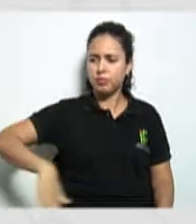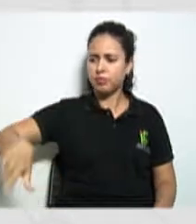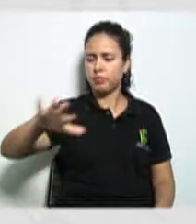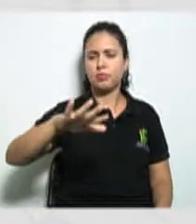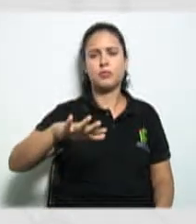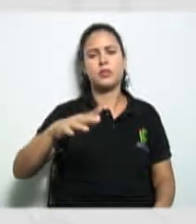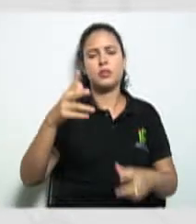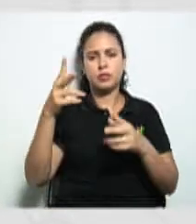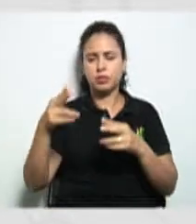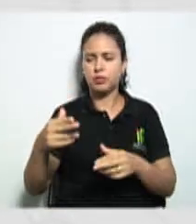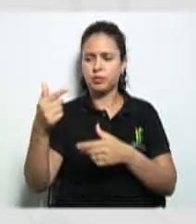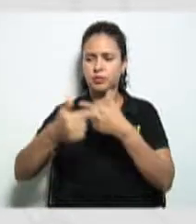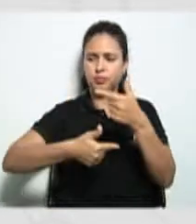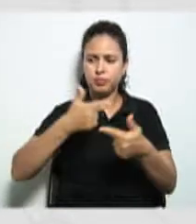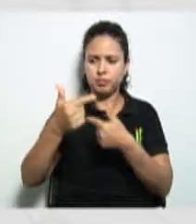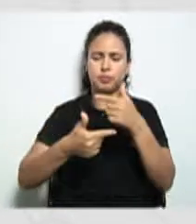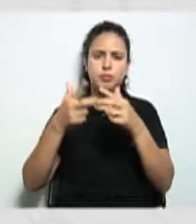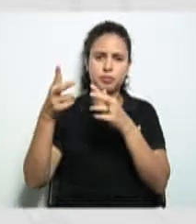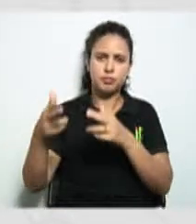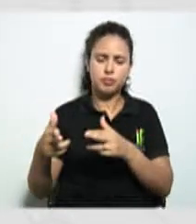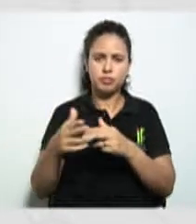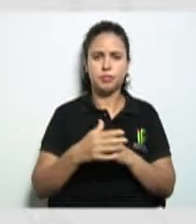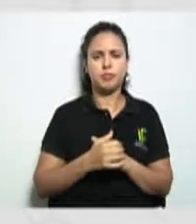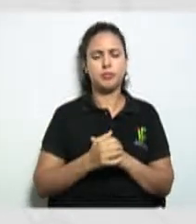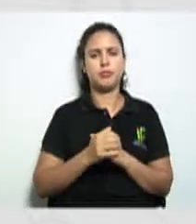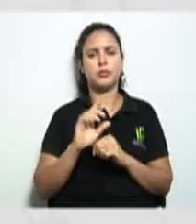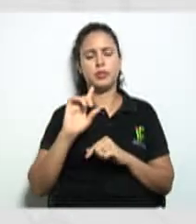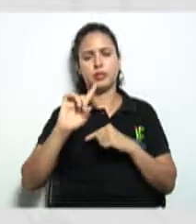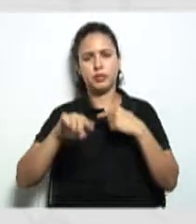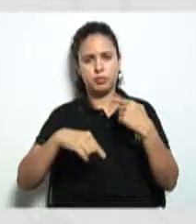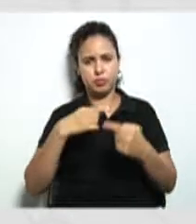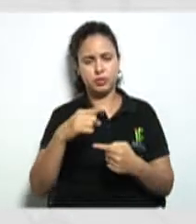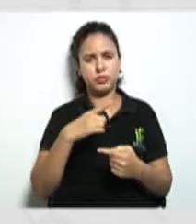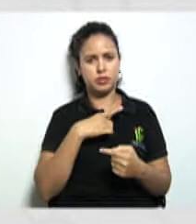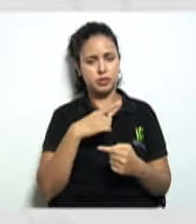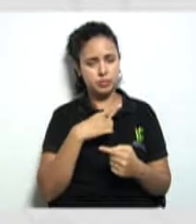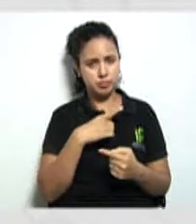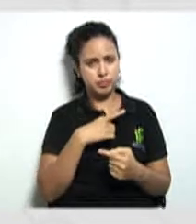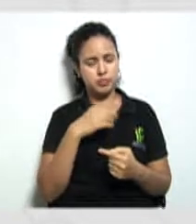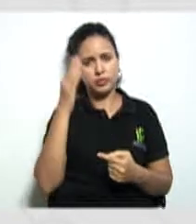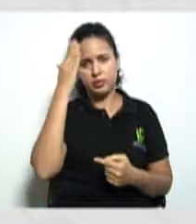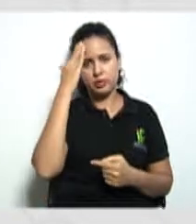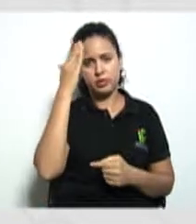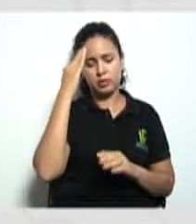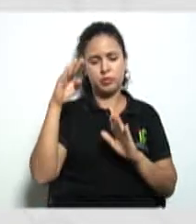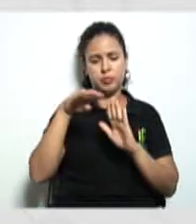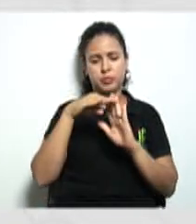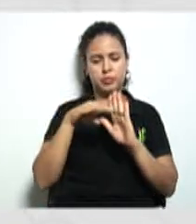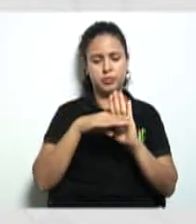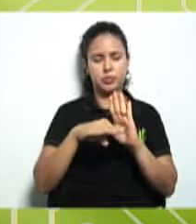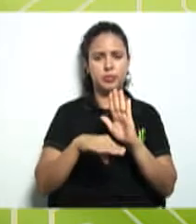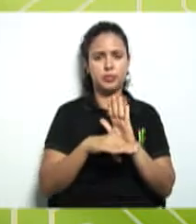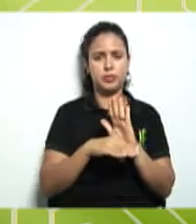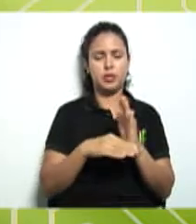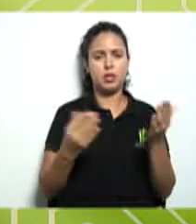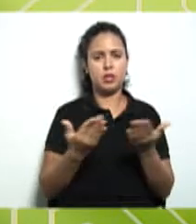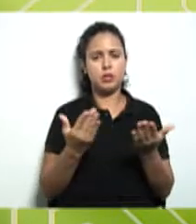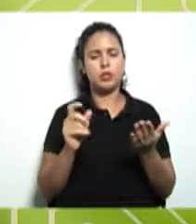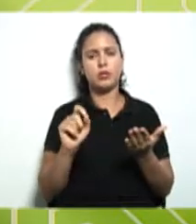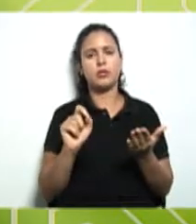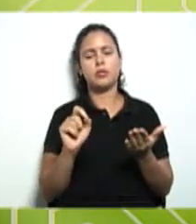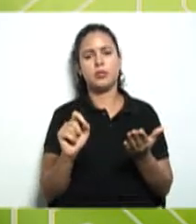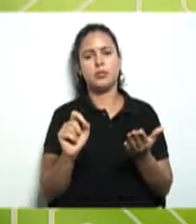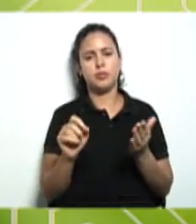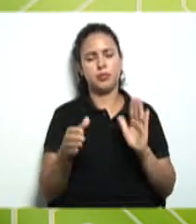com a mesma atividade. Então, depois que já se tem todo esse diagnóstico, então agora é o momento para a elaboração da